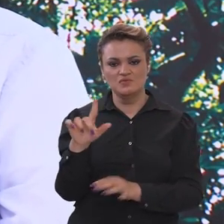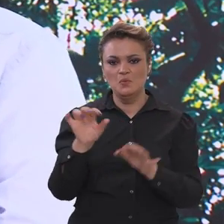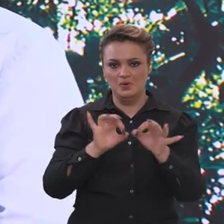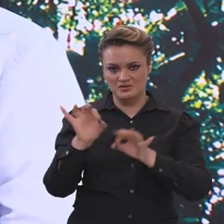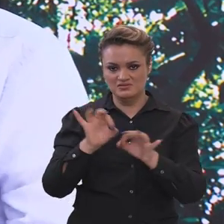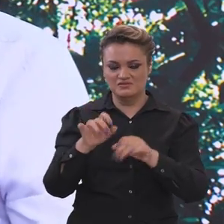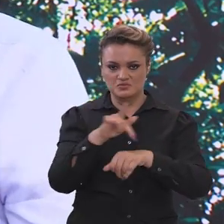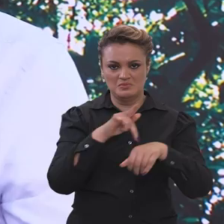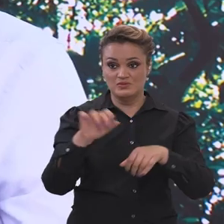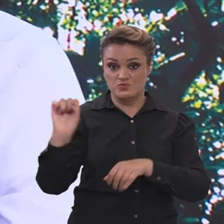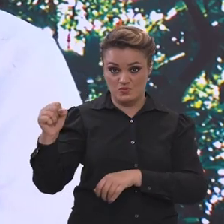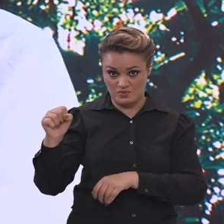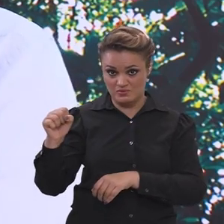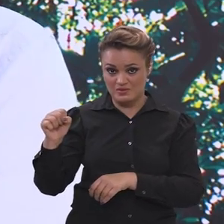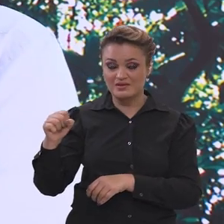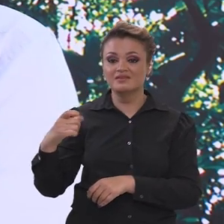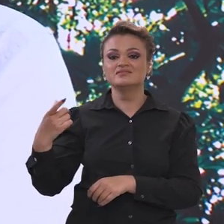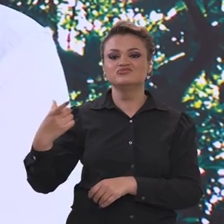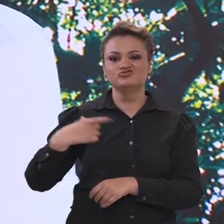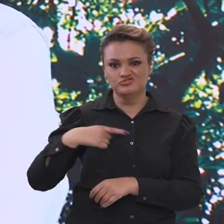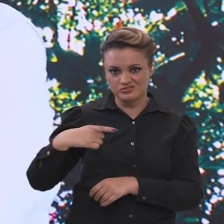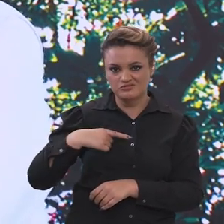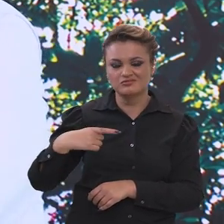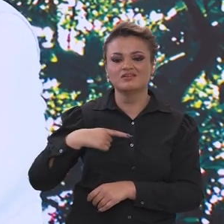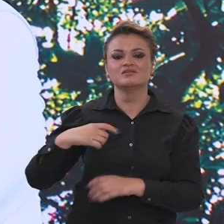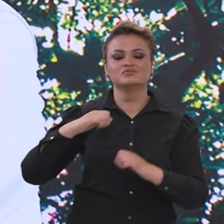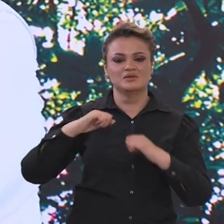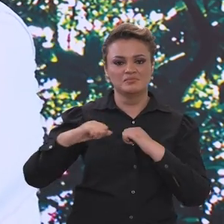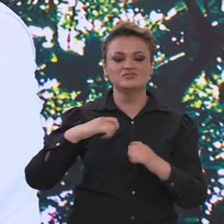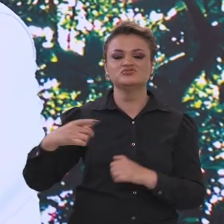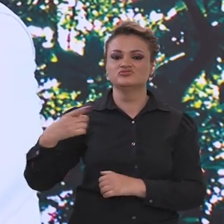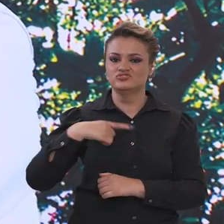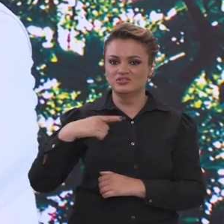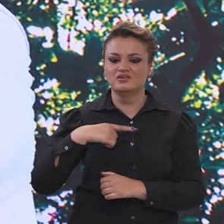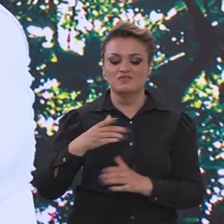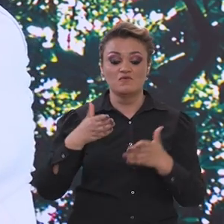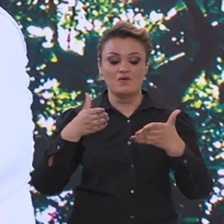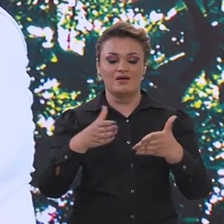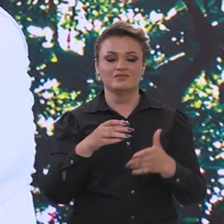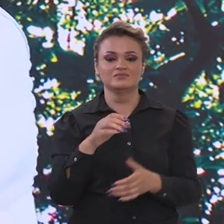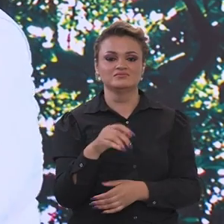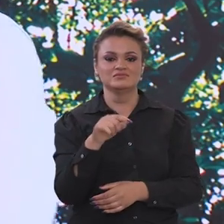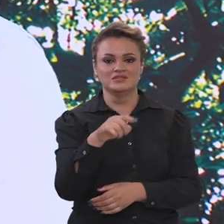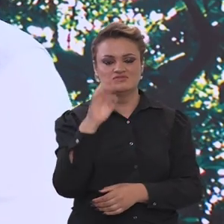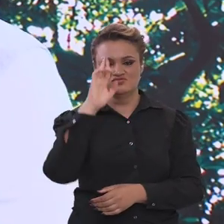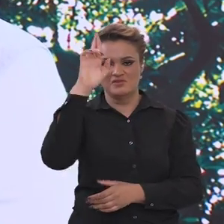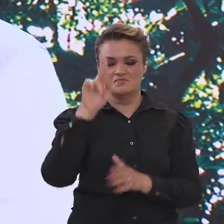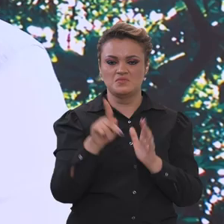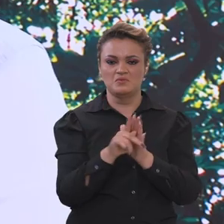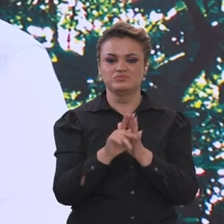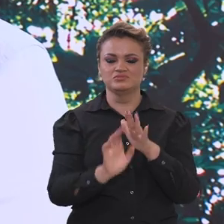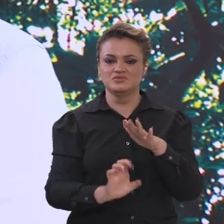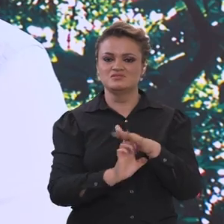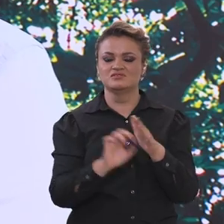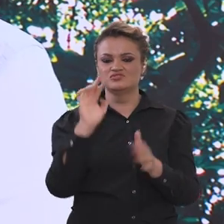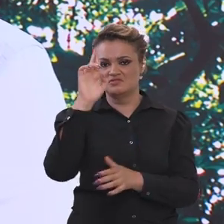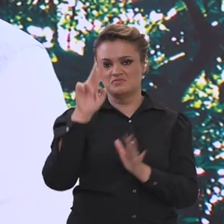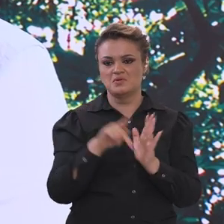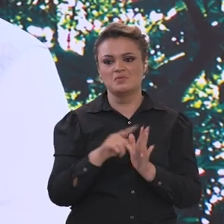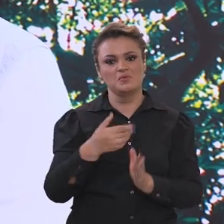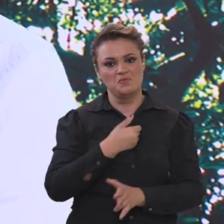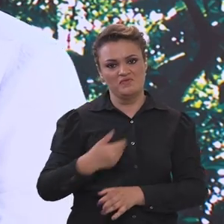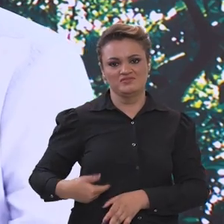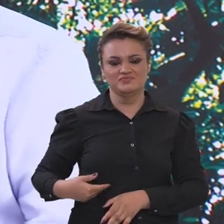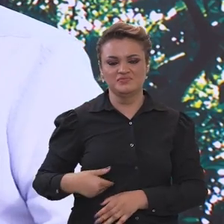organizada, dos oito países, que levaram o debate para a cúpula dos chefes de Estado e chefes de